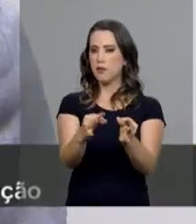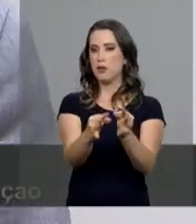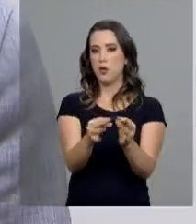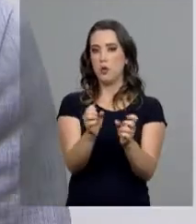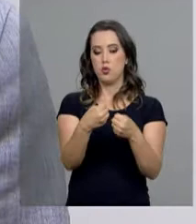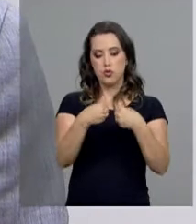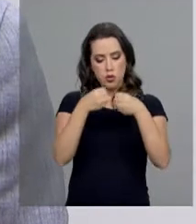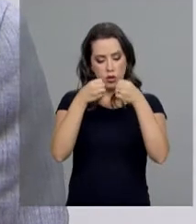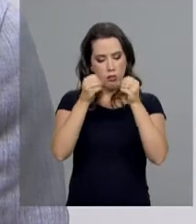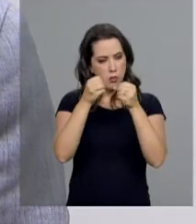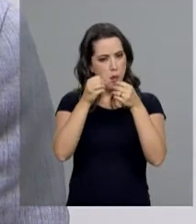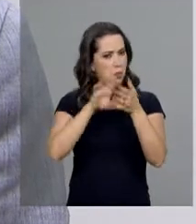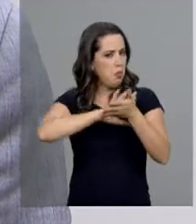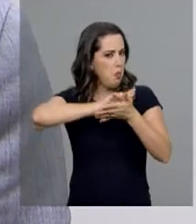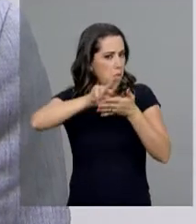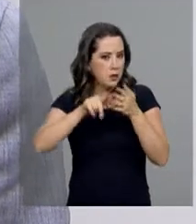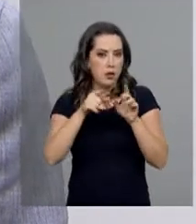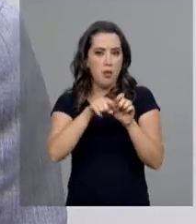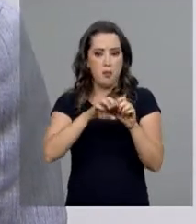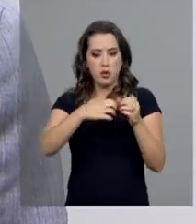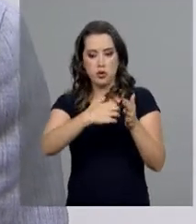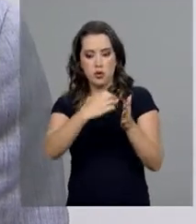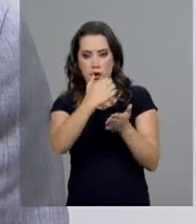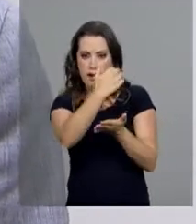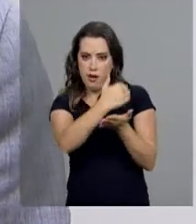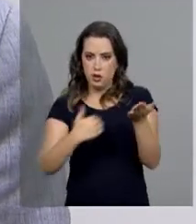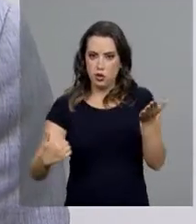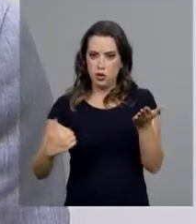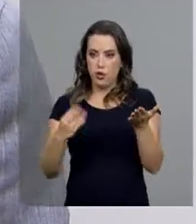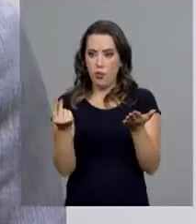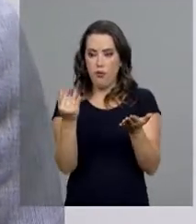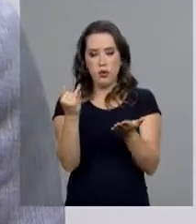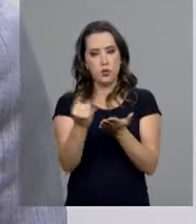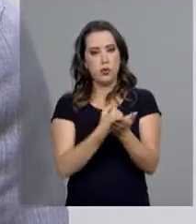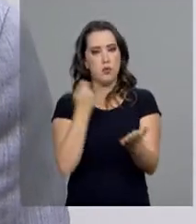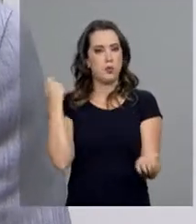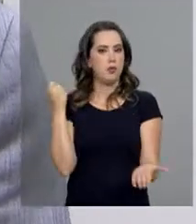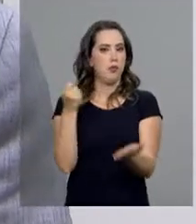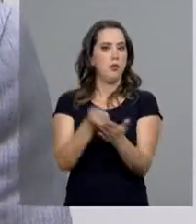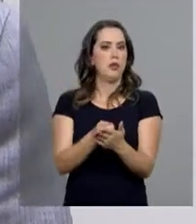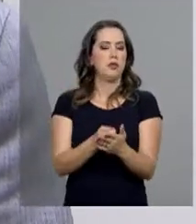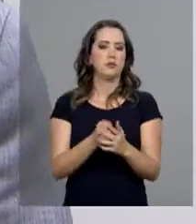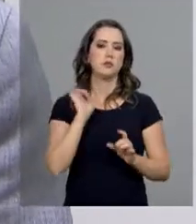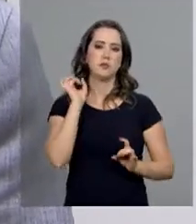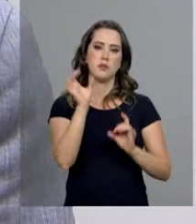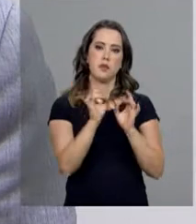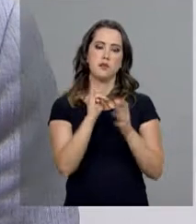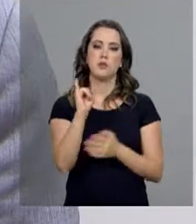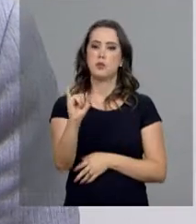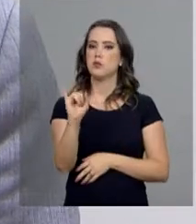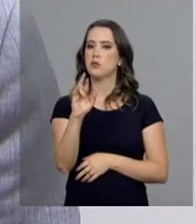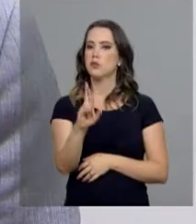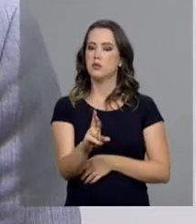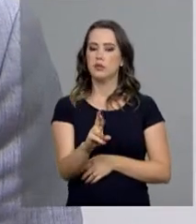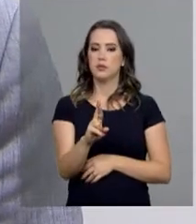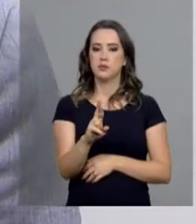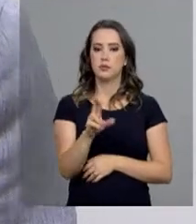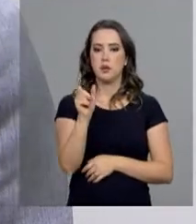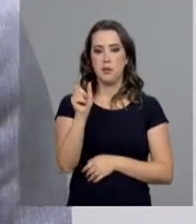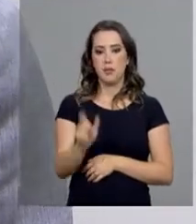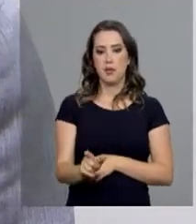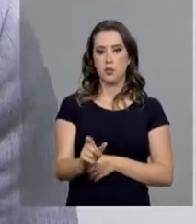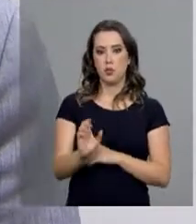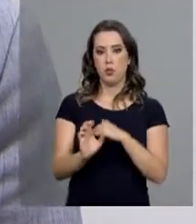nos seus impostos, especificamente no imposto de renda pessoa